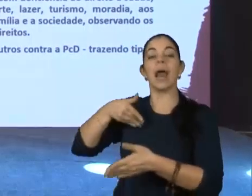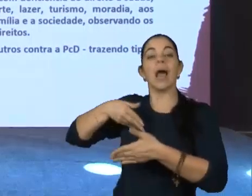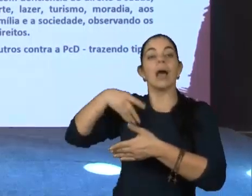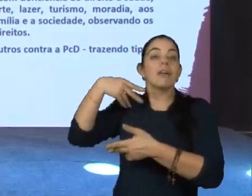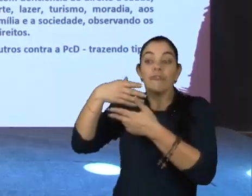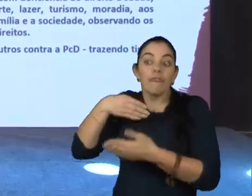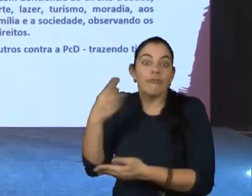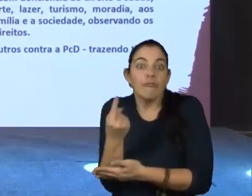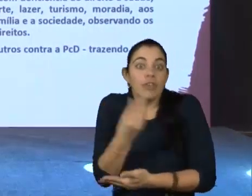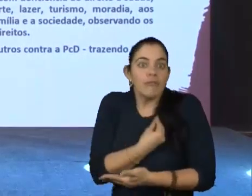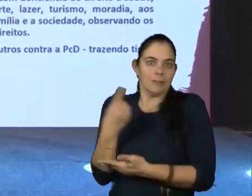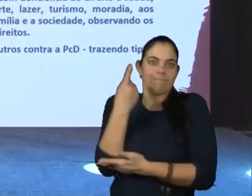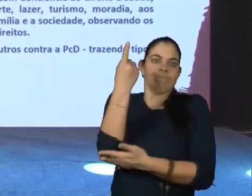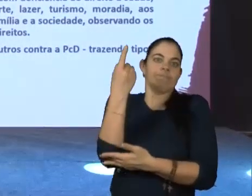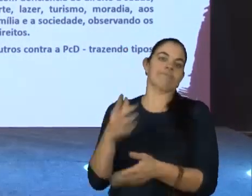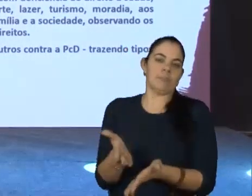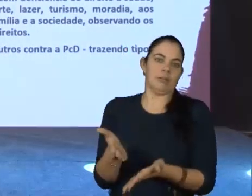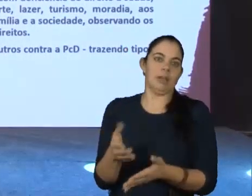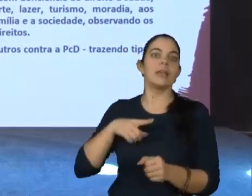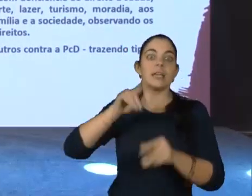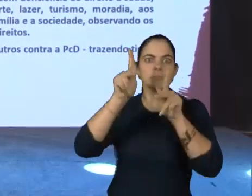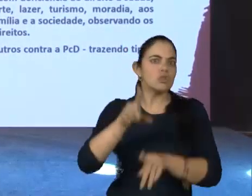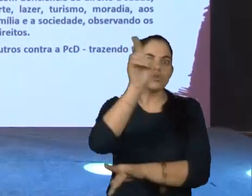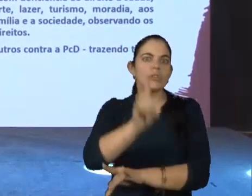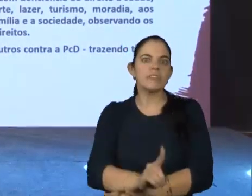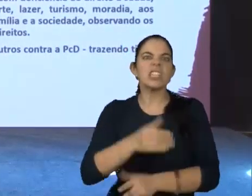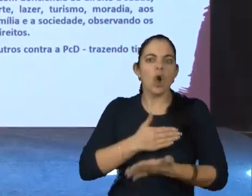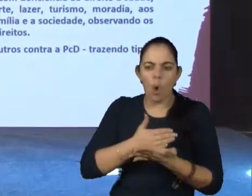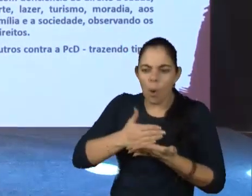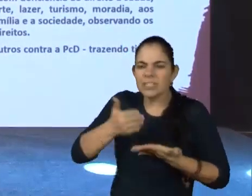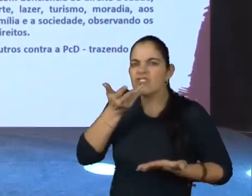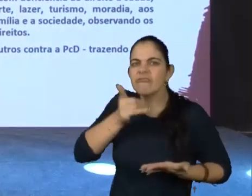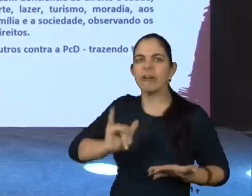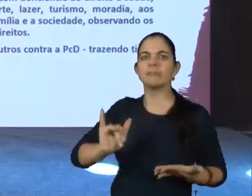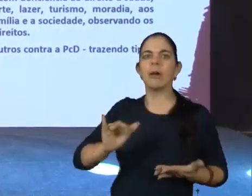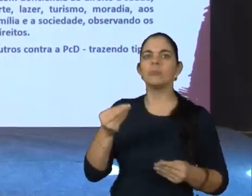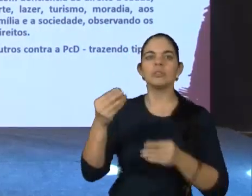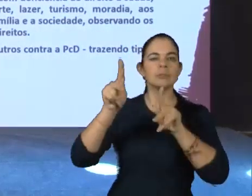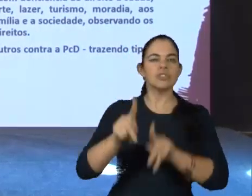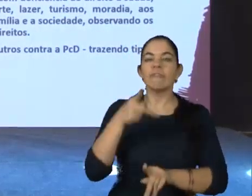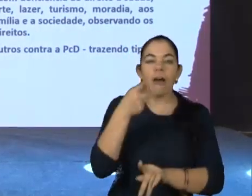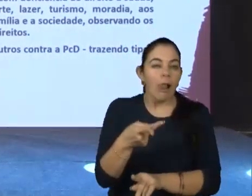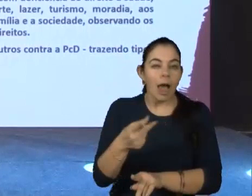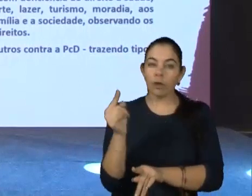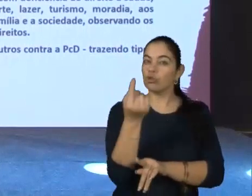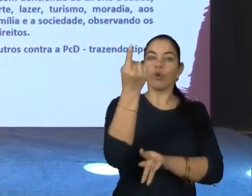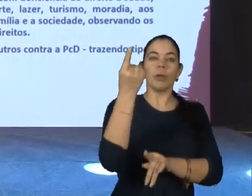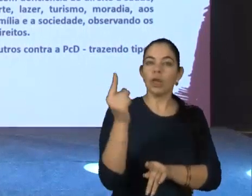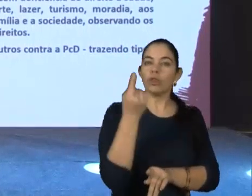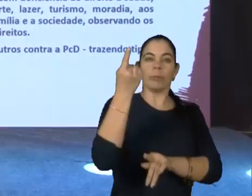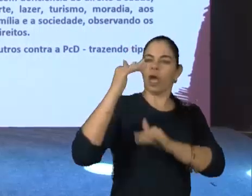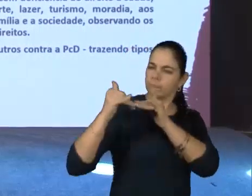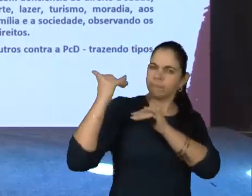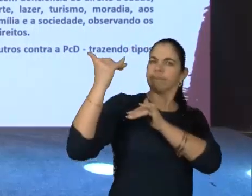o protagonismo e a autonomia das pessoas com deficiência desde a infância. Muitas pessoas falaram aqui sobre autonomia, independência,